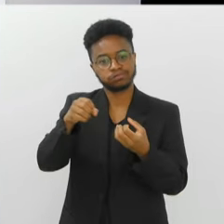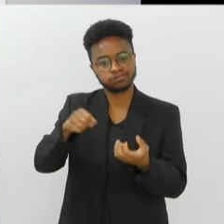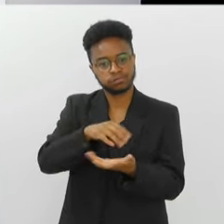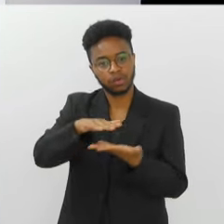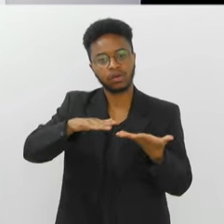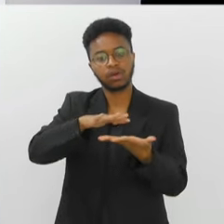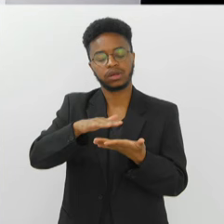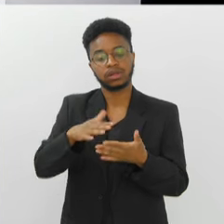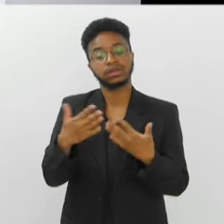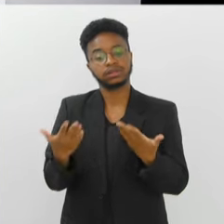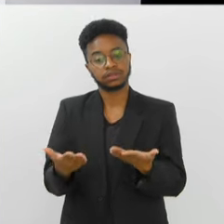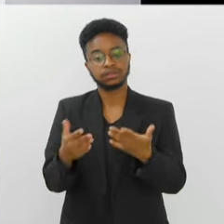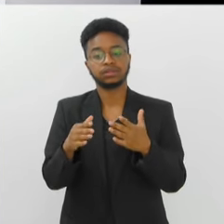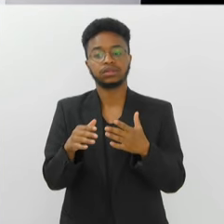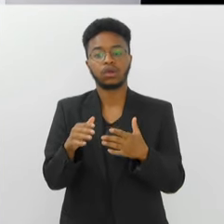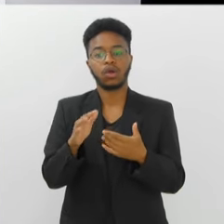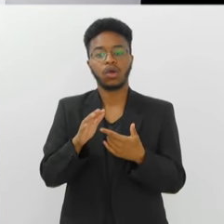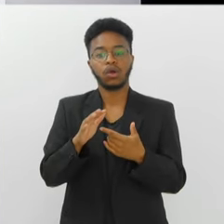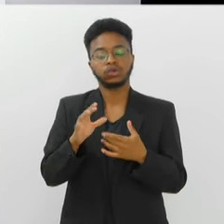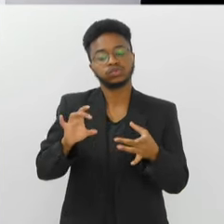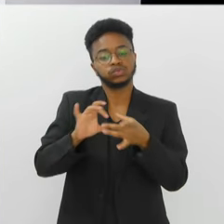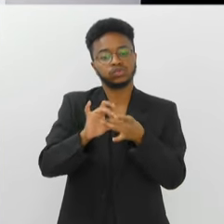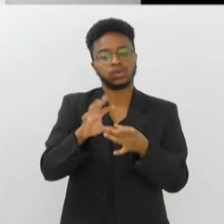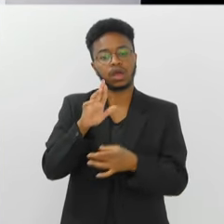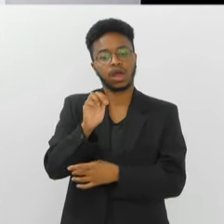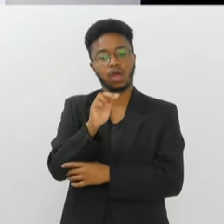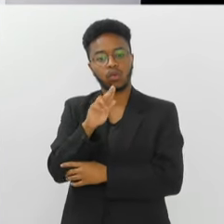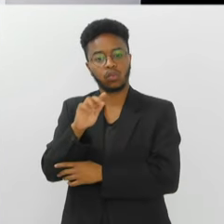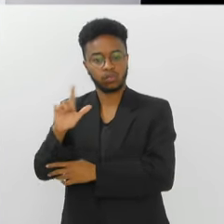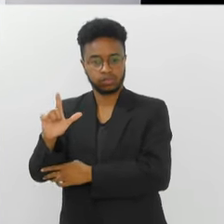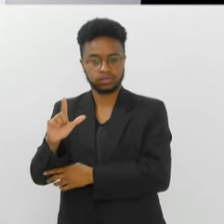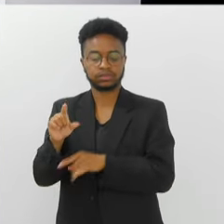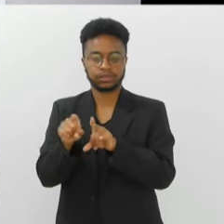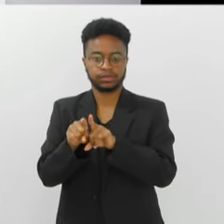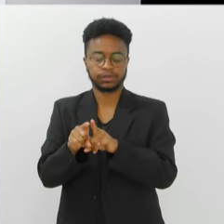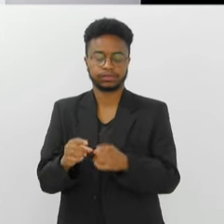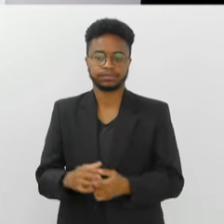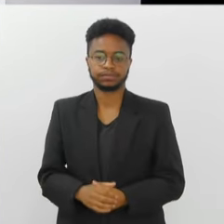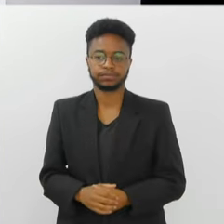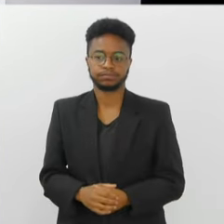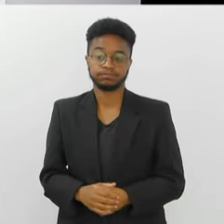Alas da Minha Segunda Redição e ambas do grande, do meu querido Raul Diniz.